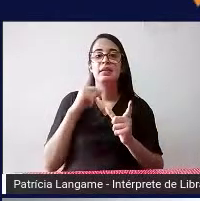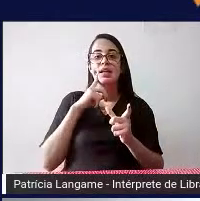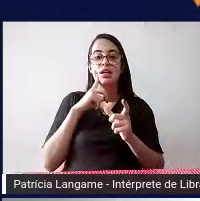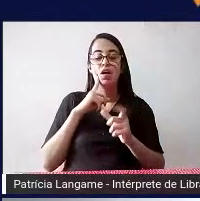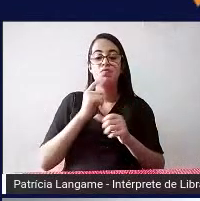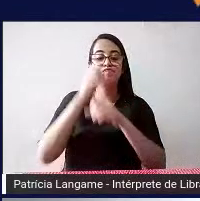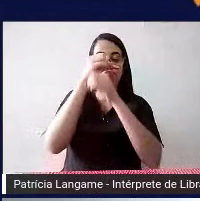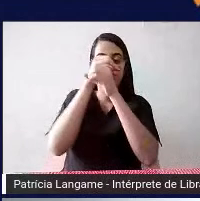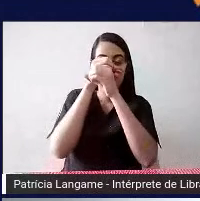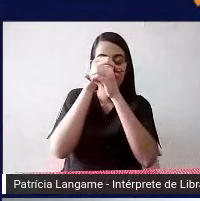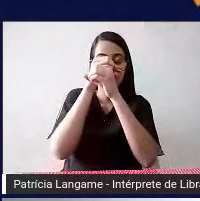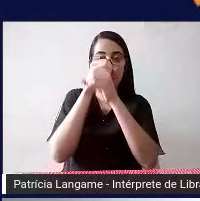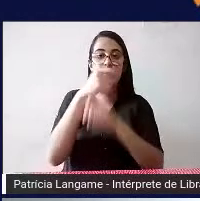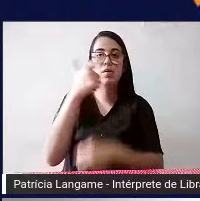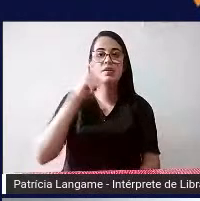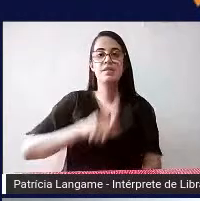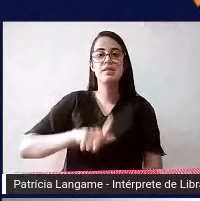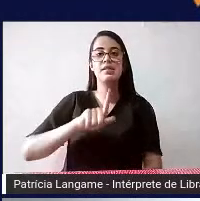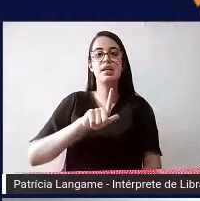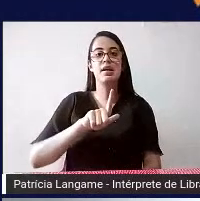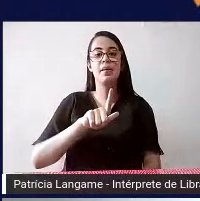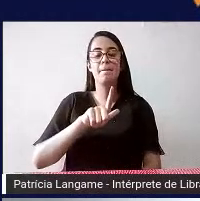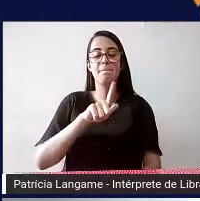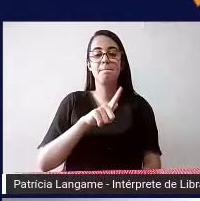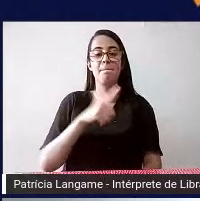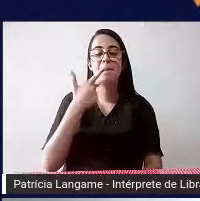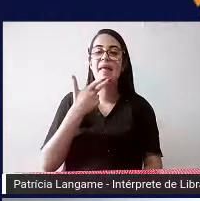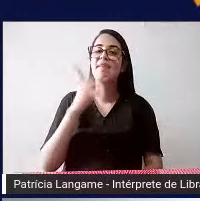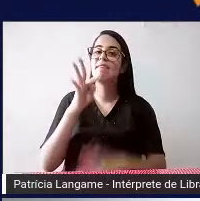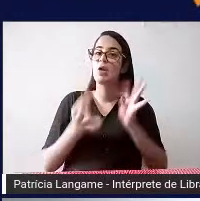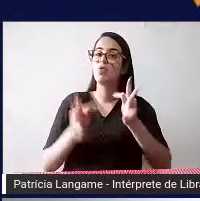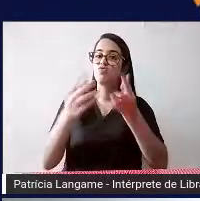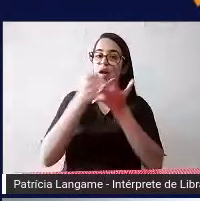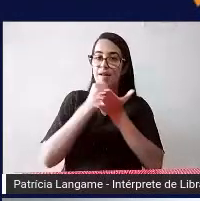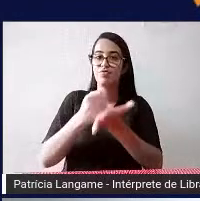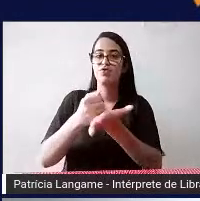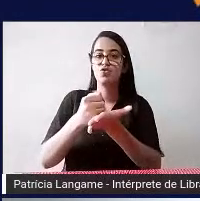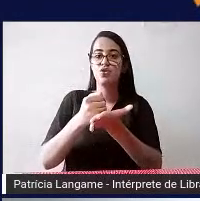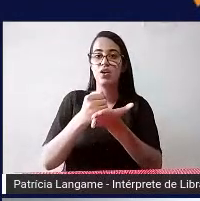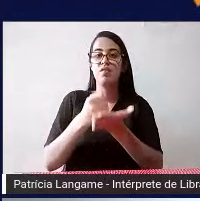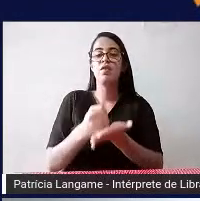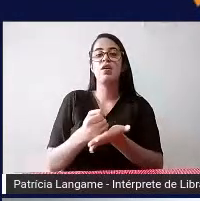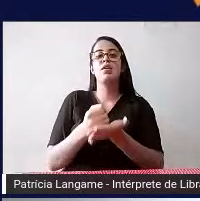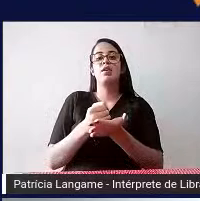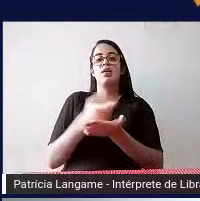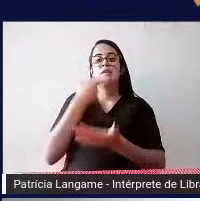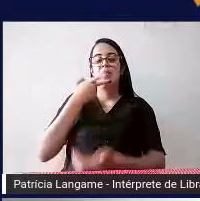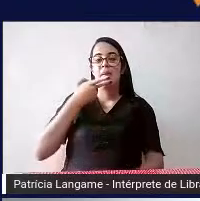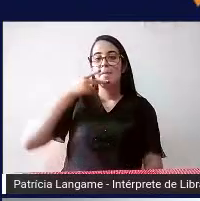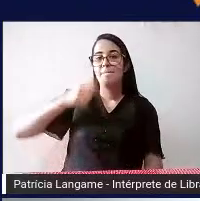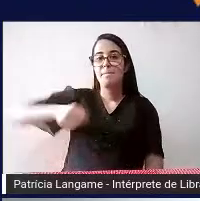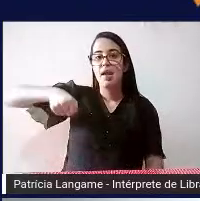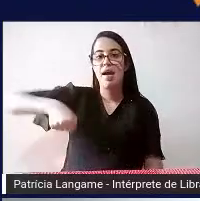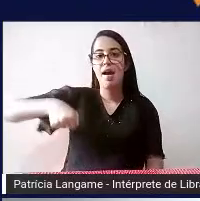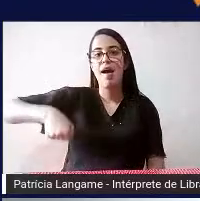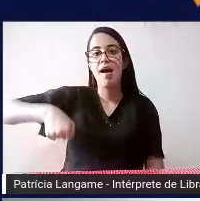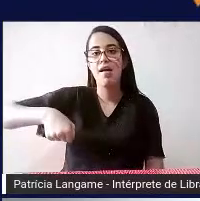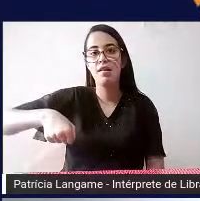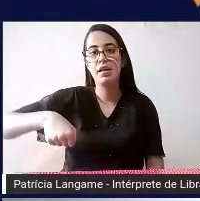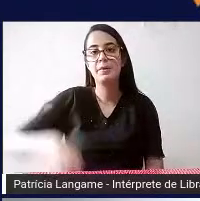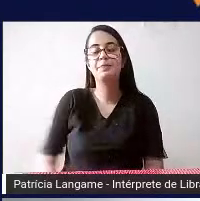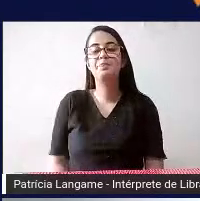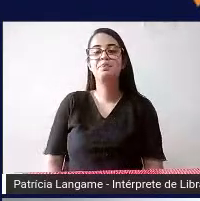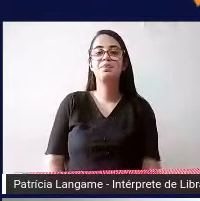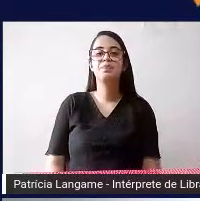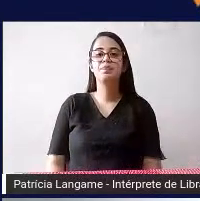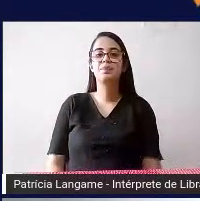de aumento também são considerados recursos de tecnologia assistiva uma simples bengala também o Talkback